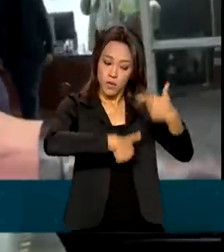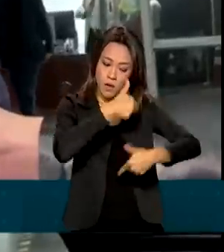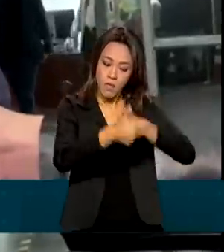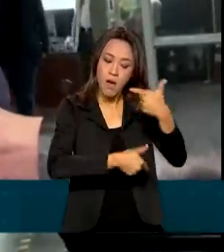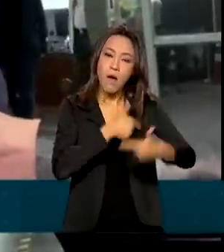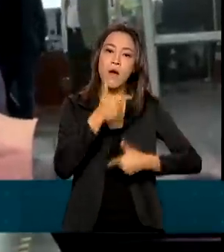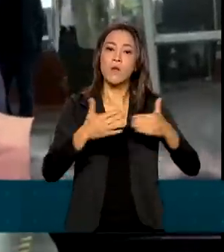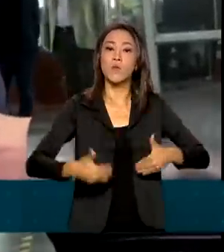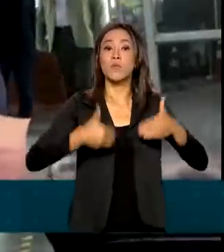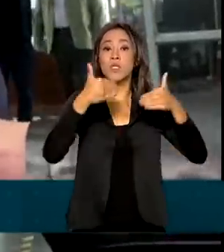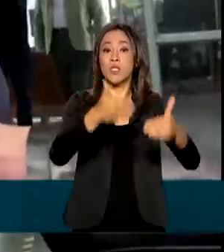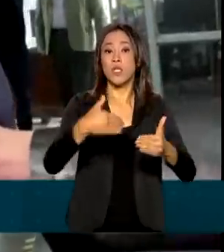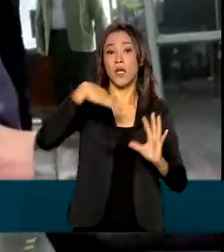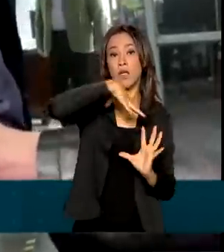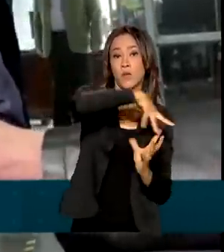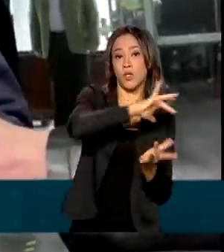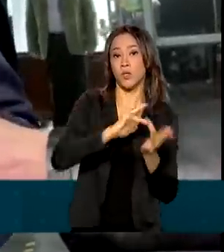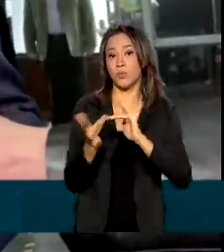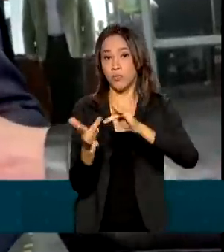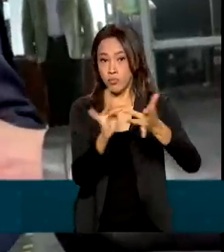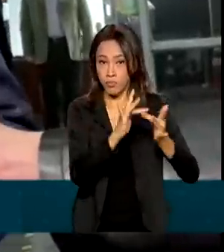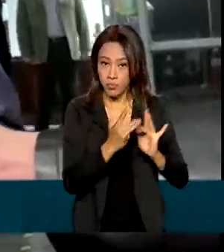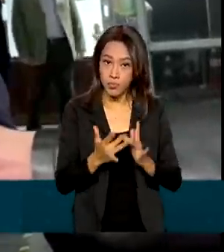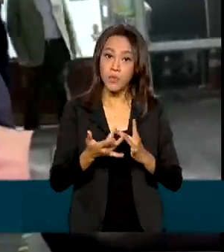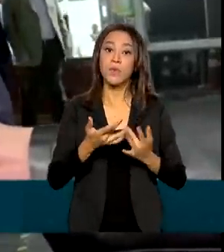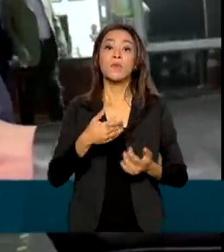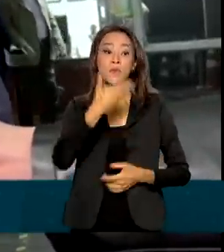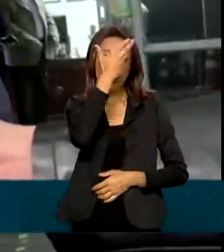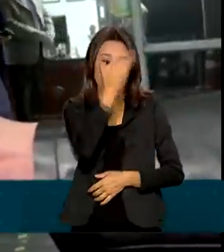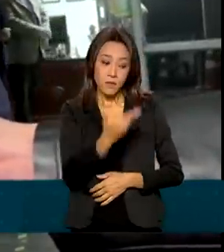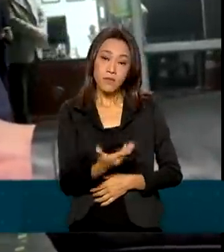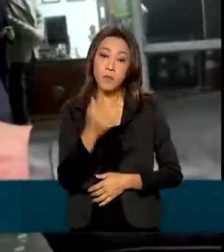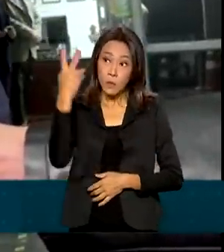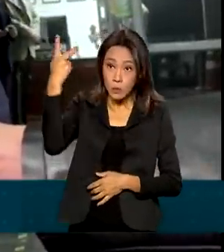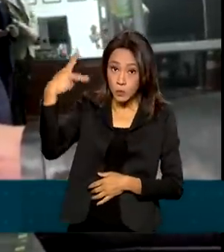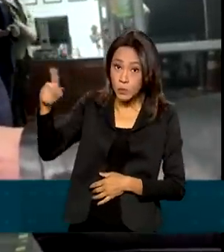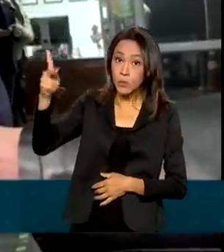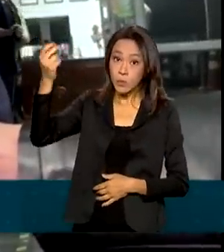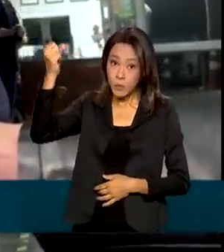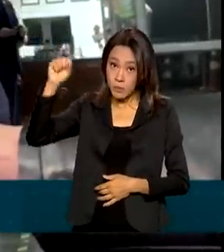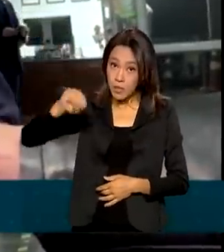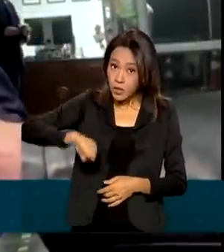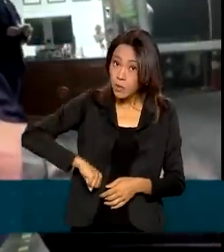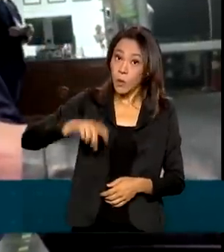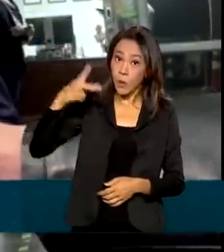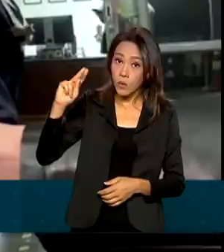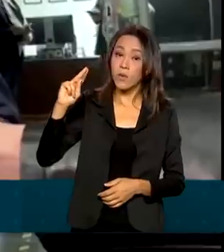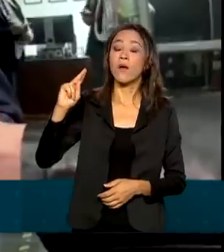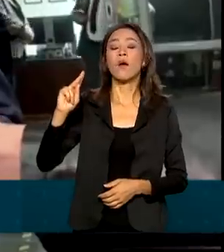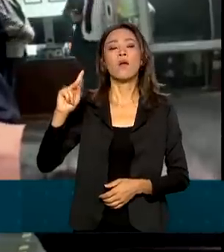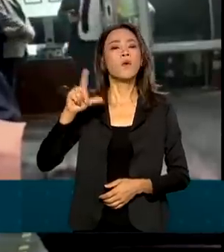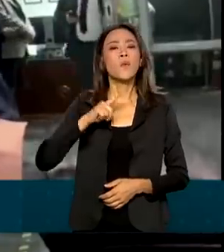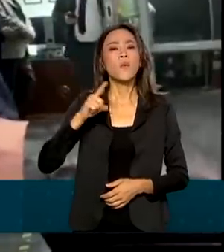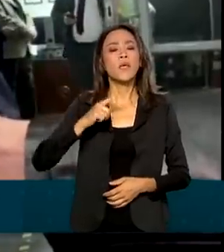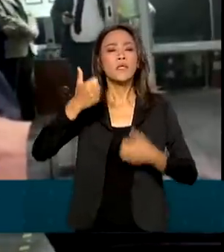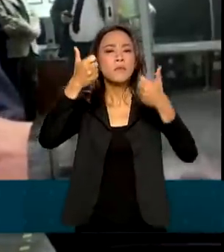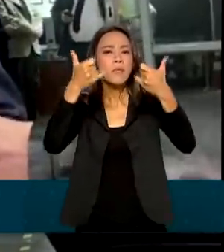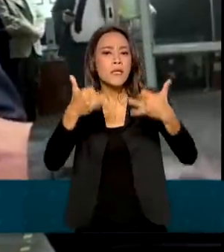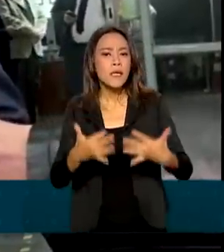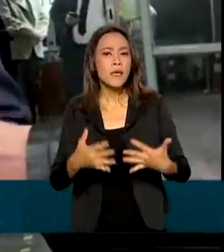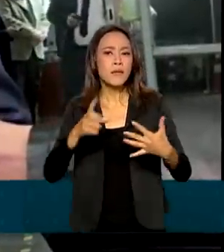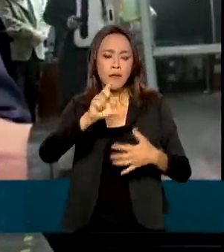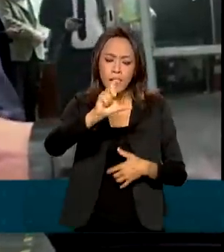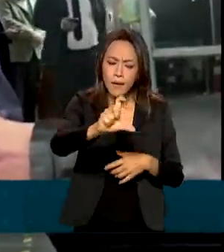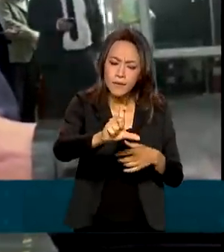Exteriores, o embaixador Todd Chapman, por ter essas doses que são úteis e